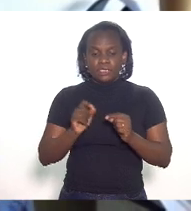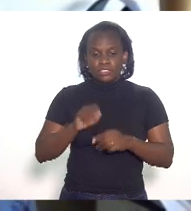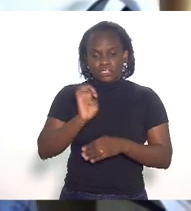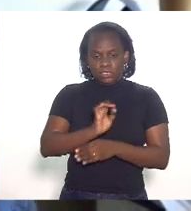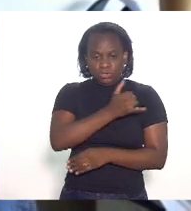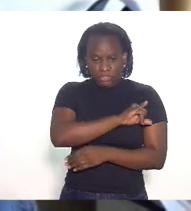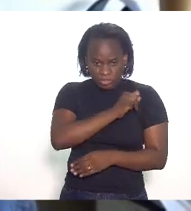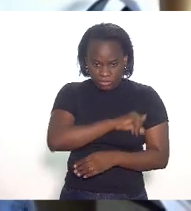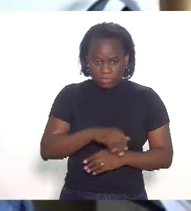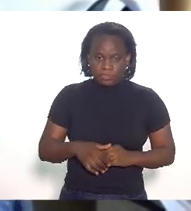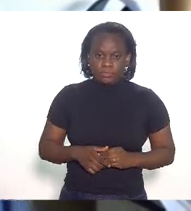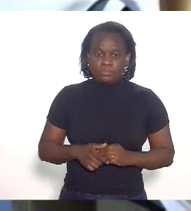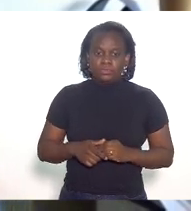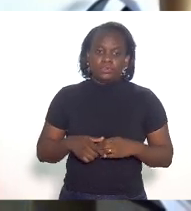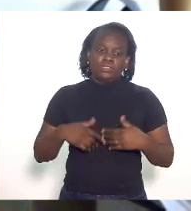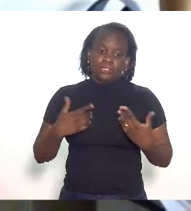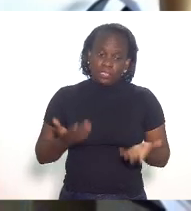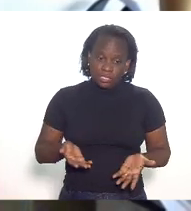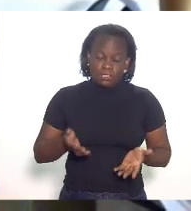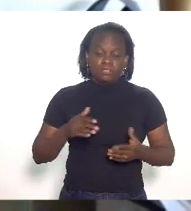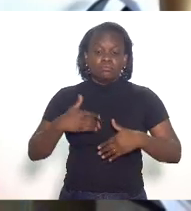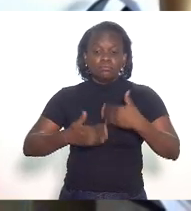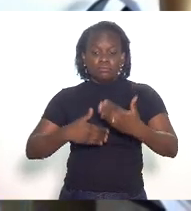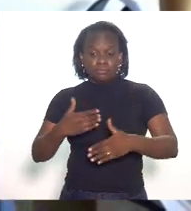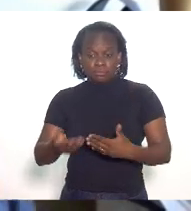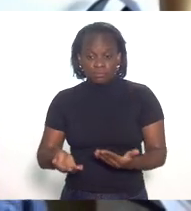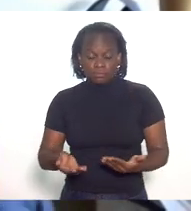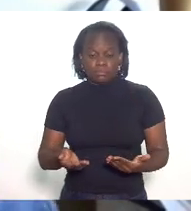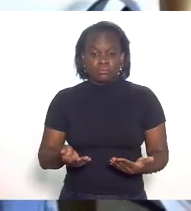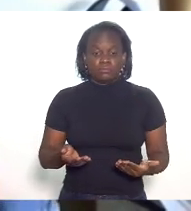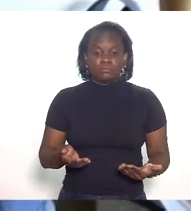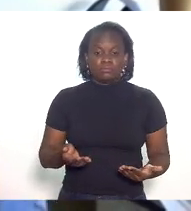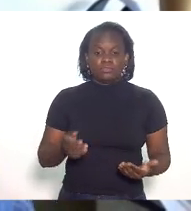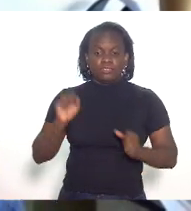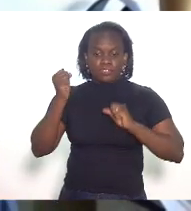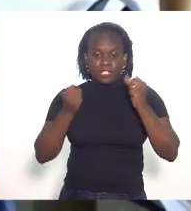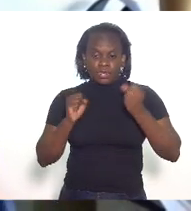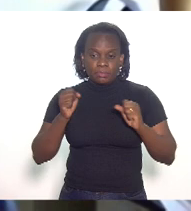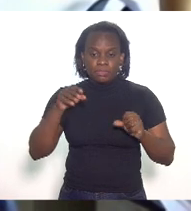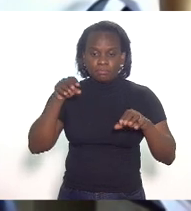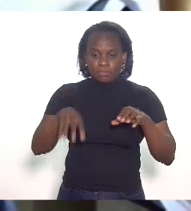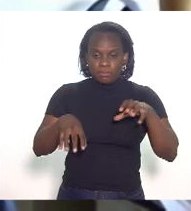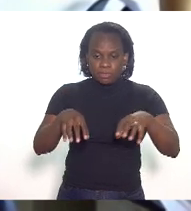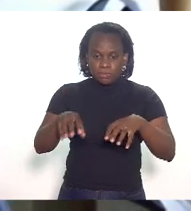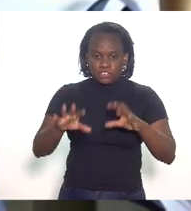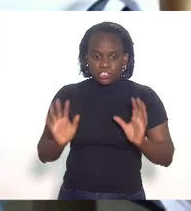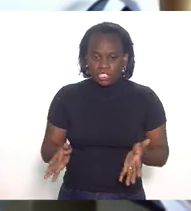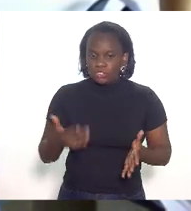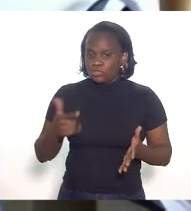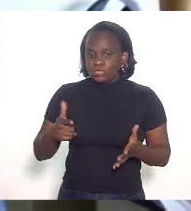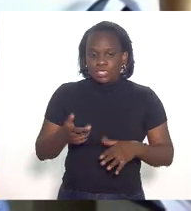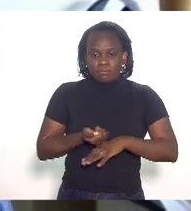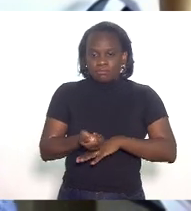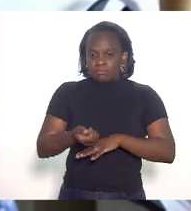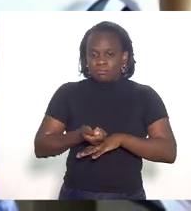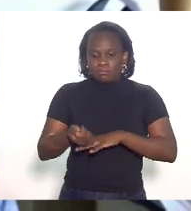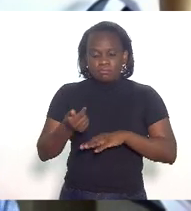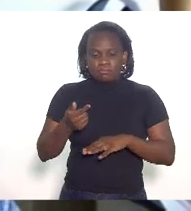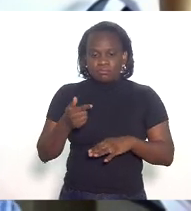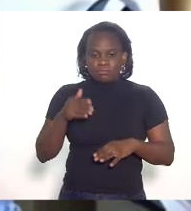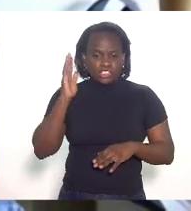estado do Rio de Janeiro por via de consequência usinas instaladas não tem nenhum benefício